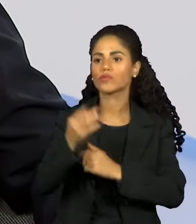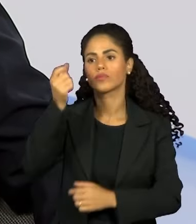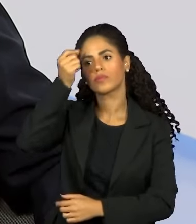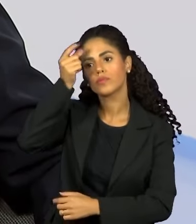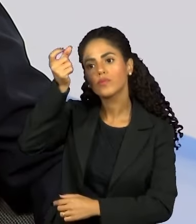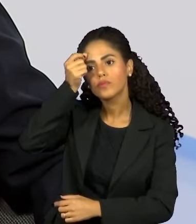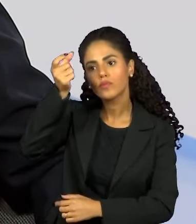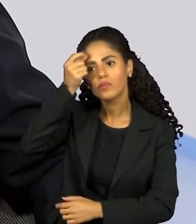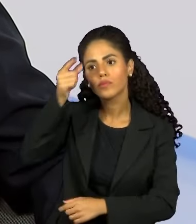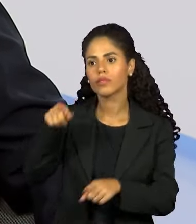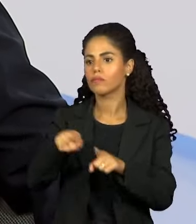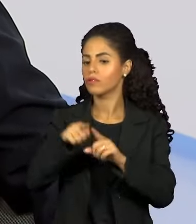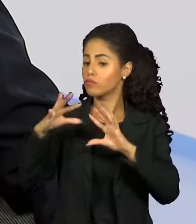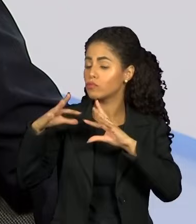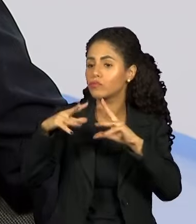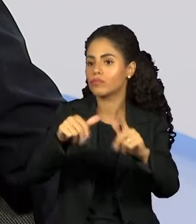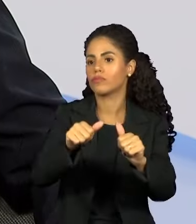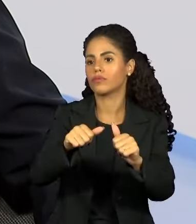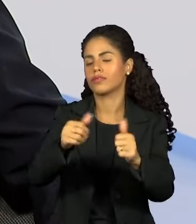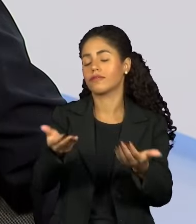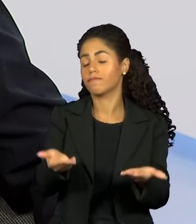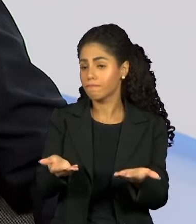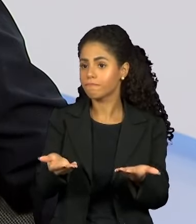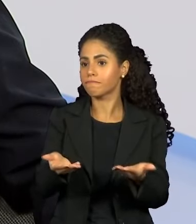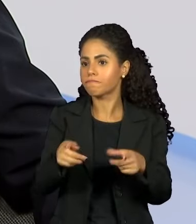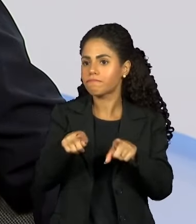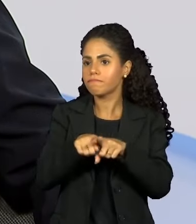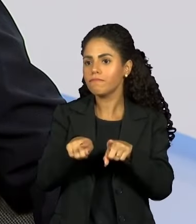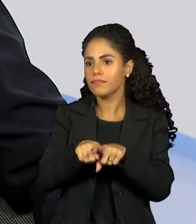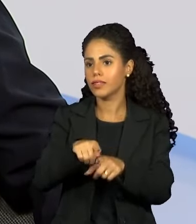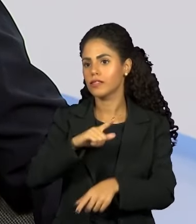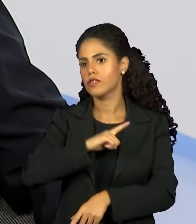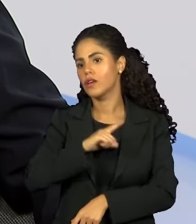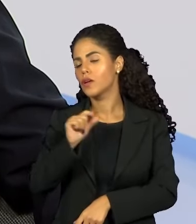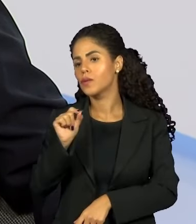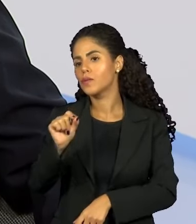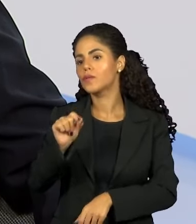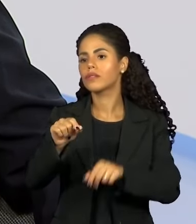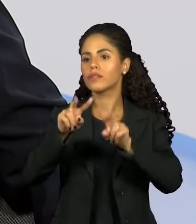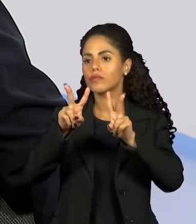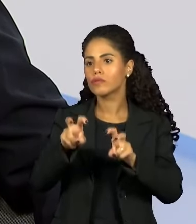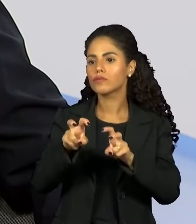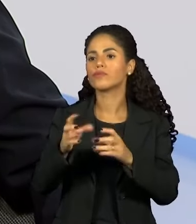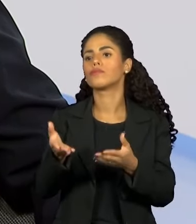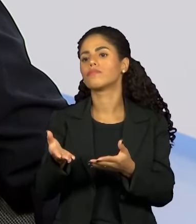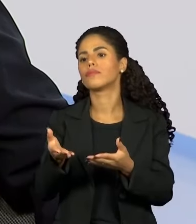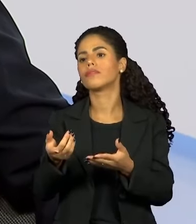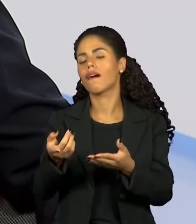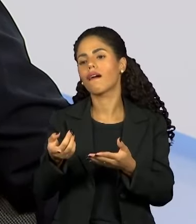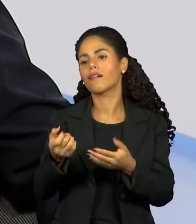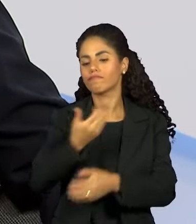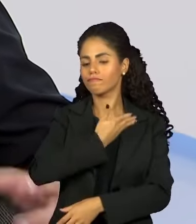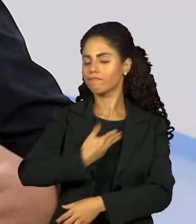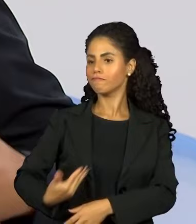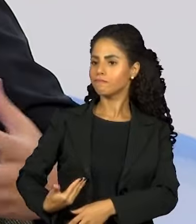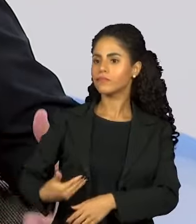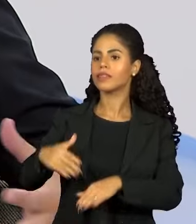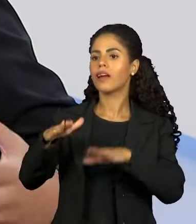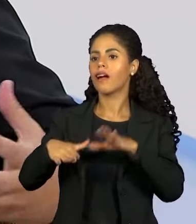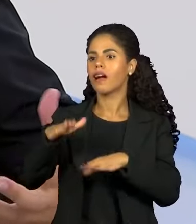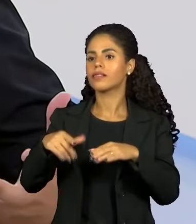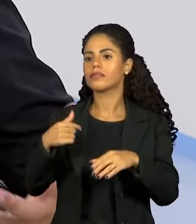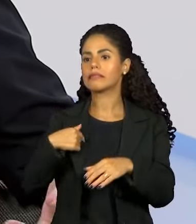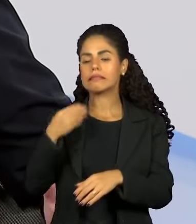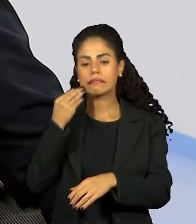em geral, inclusive no que diz respeito ao Poder Público, que muitas vezes bate